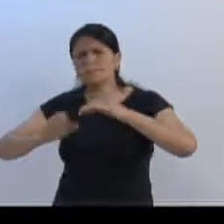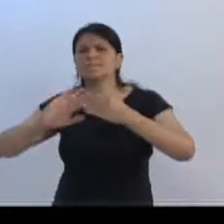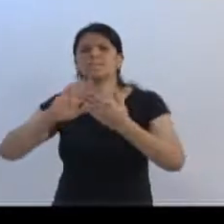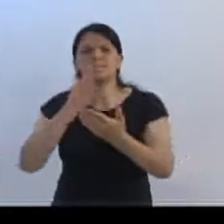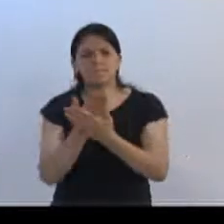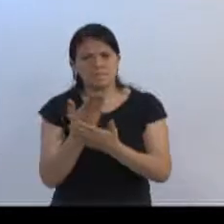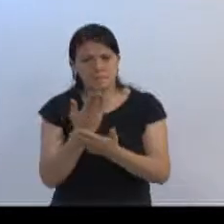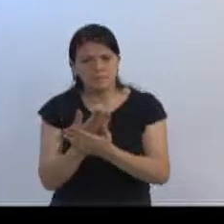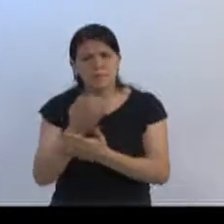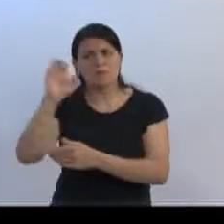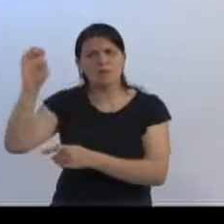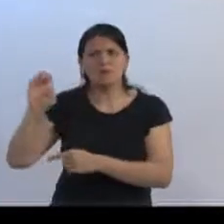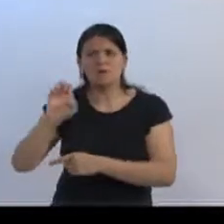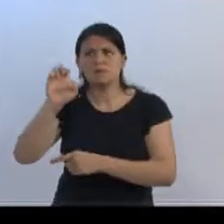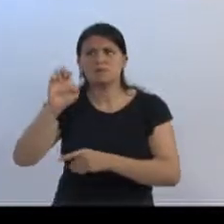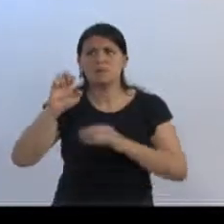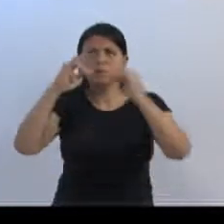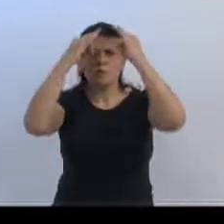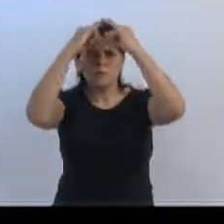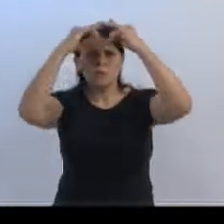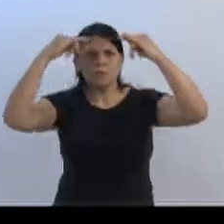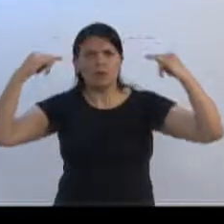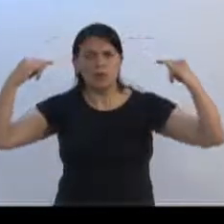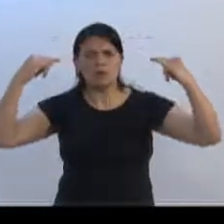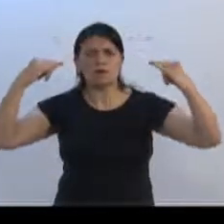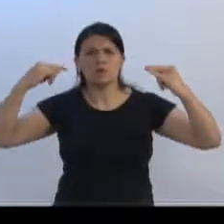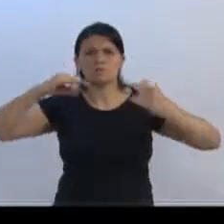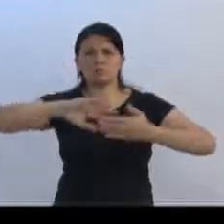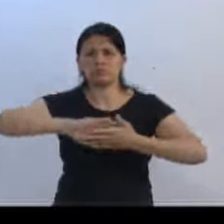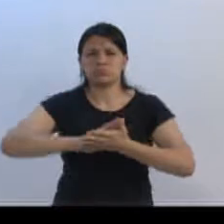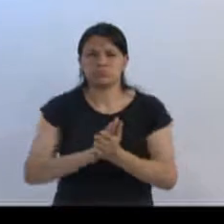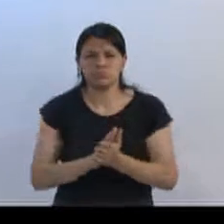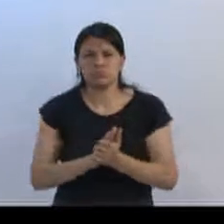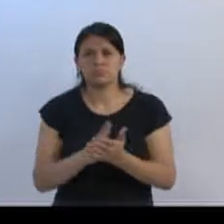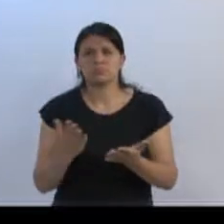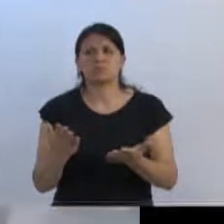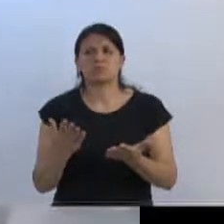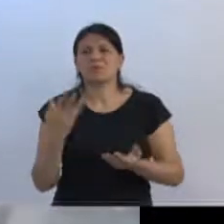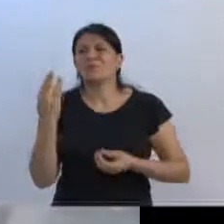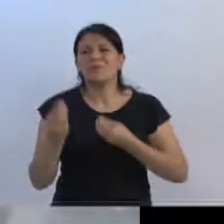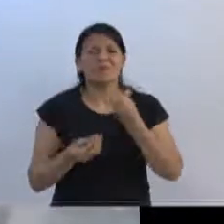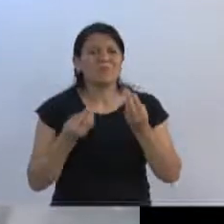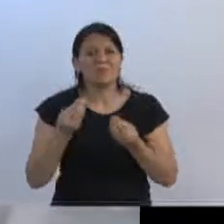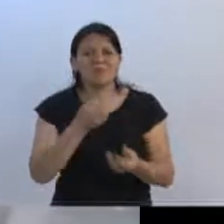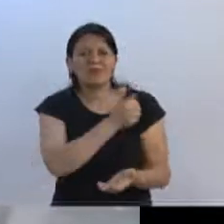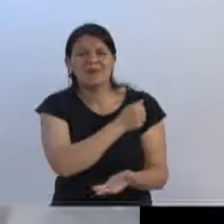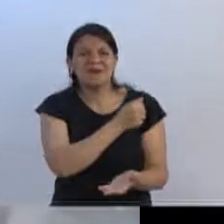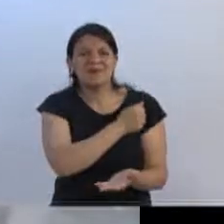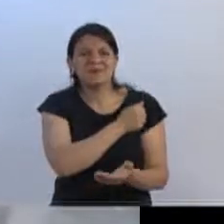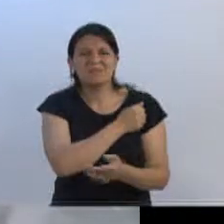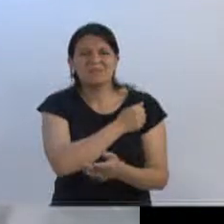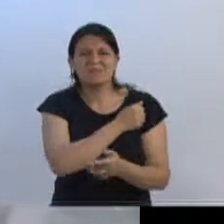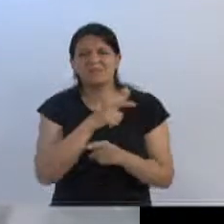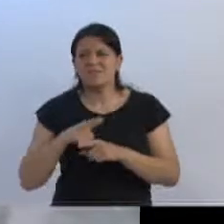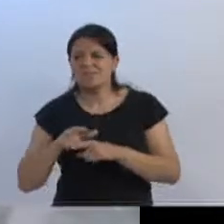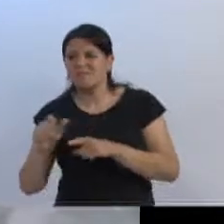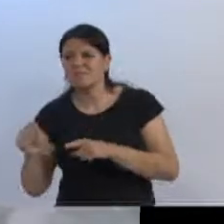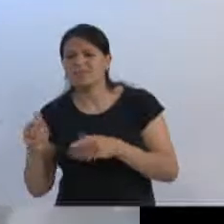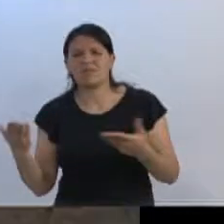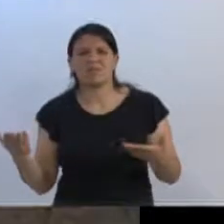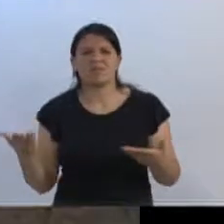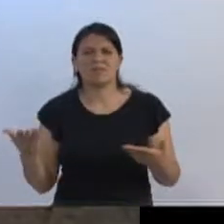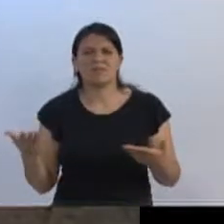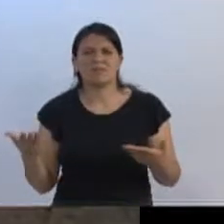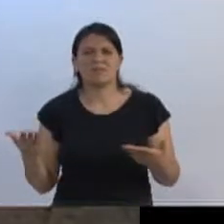Perpétua Gomes. O telhado podre, olha ali as goteiras chovendo por tudo, como que o aluno vai sair para fazer, olha só a situação